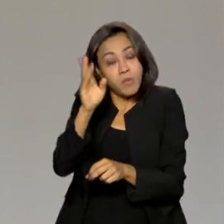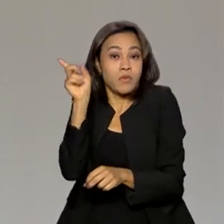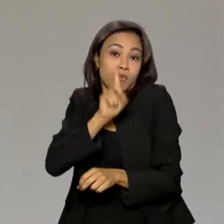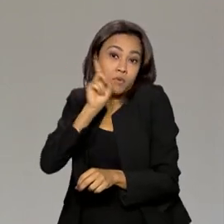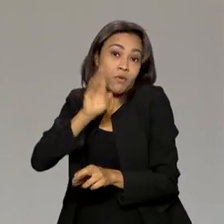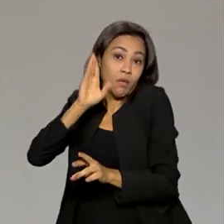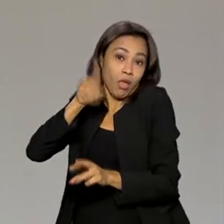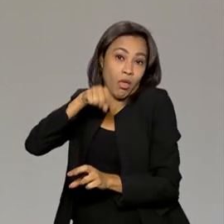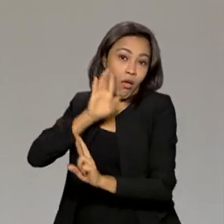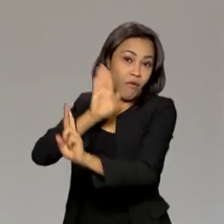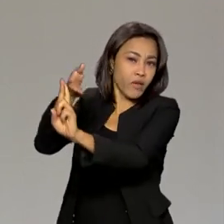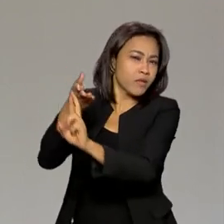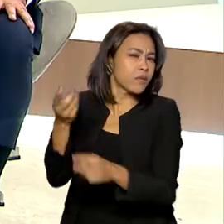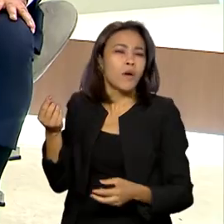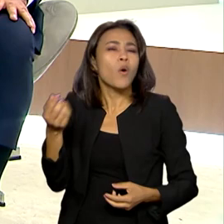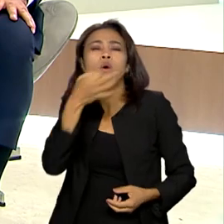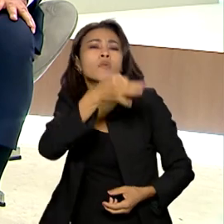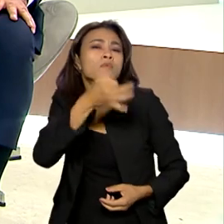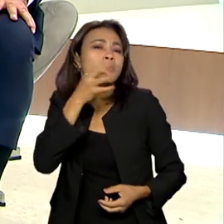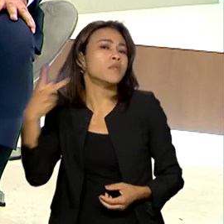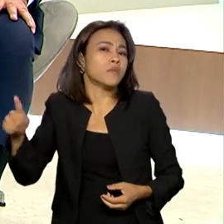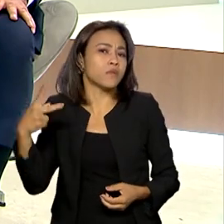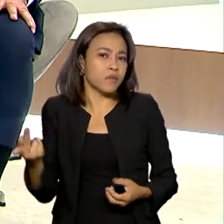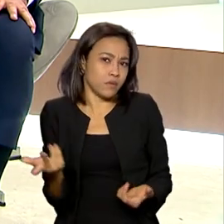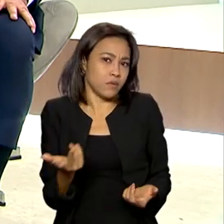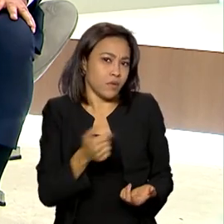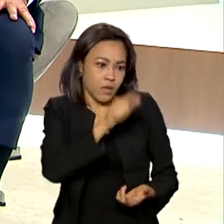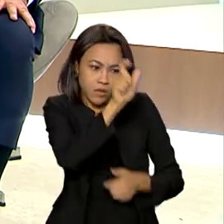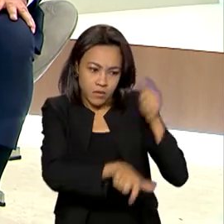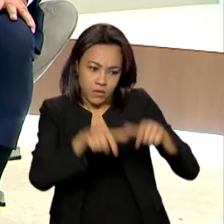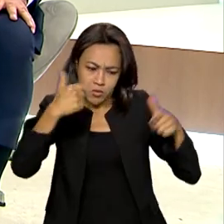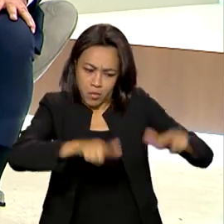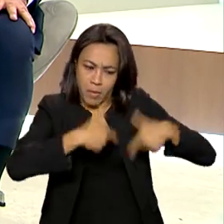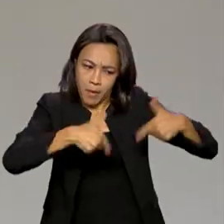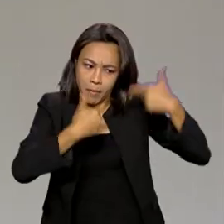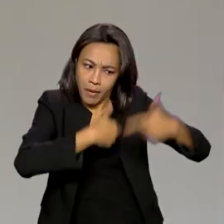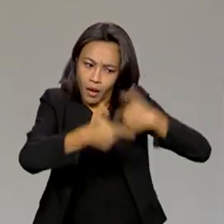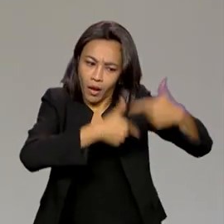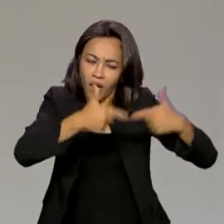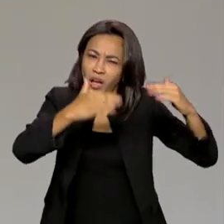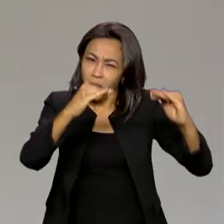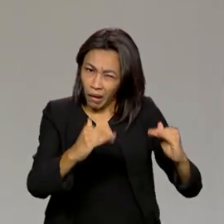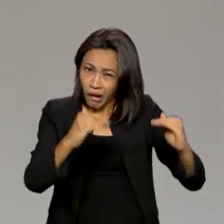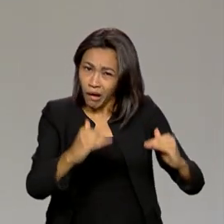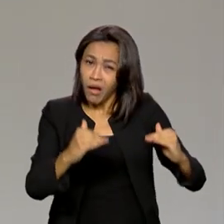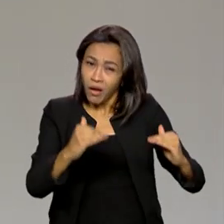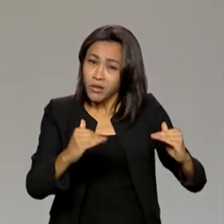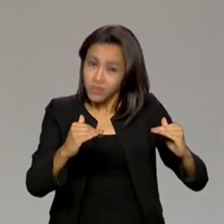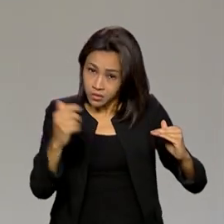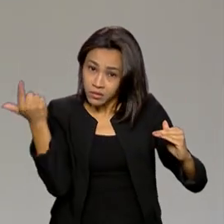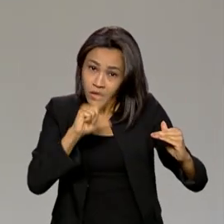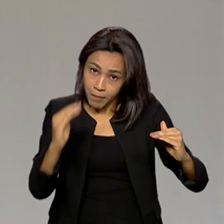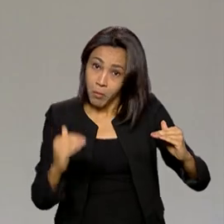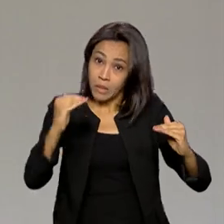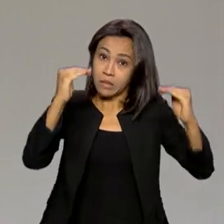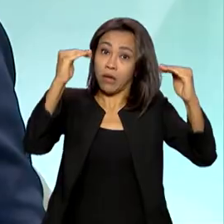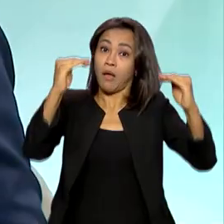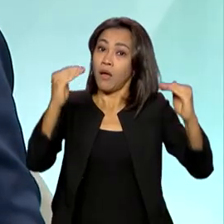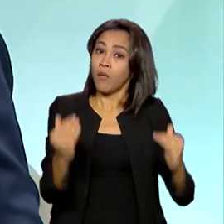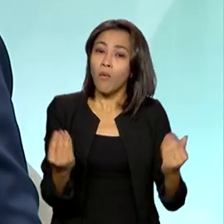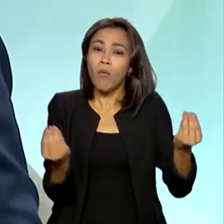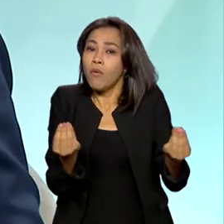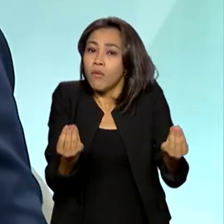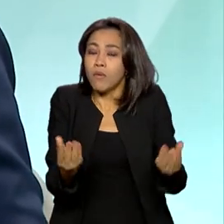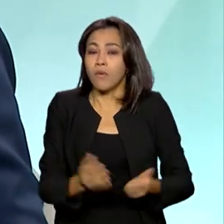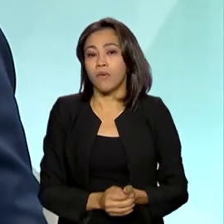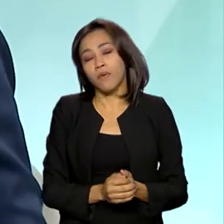que o senhor vê essa questão? A produtividade do trabalhador brasileiro ainda é baixa? Pode aumentar? Como que ela pode aumentar? A